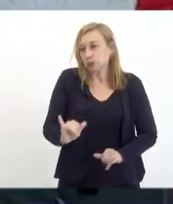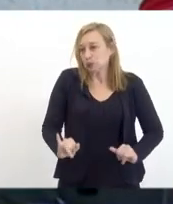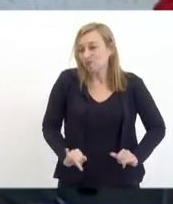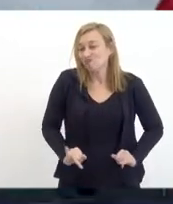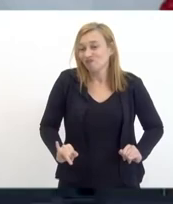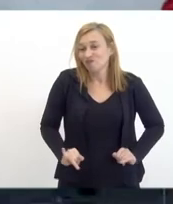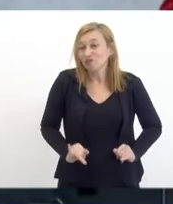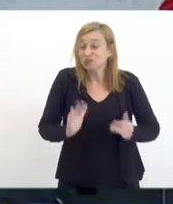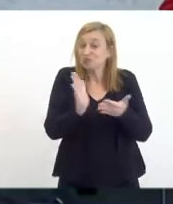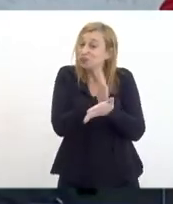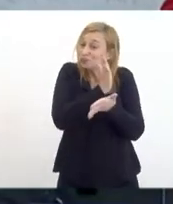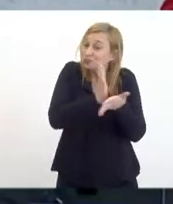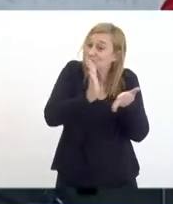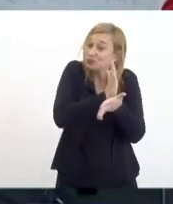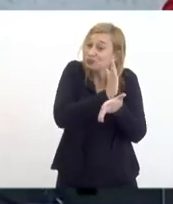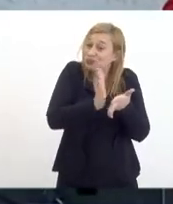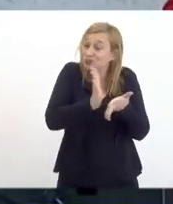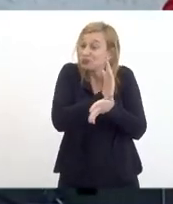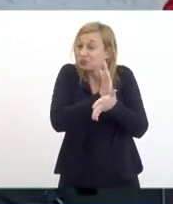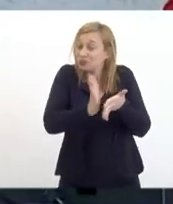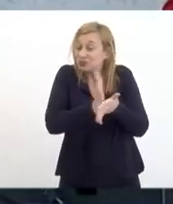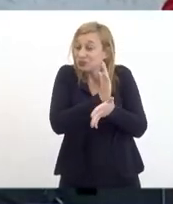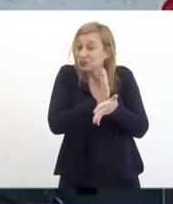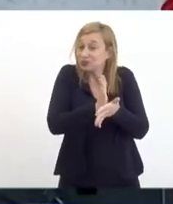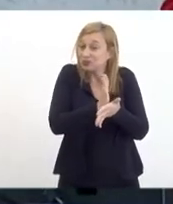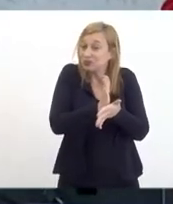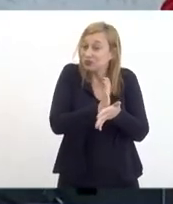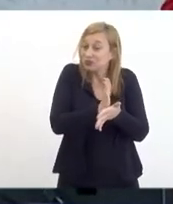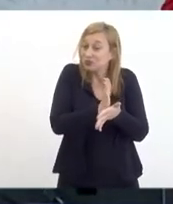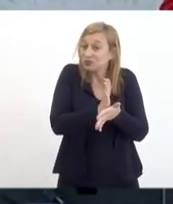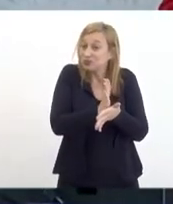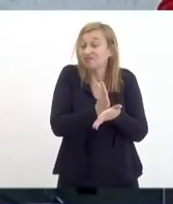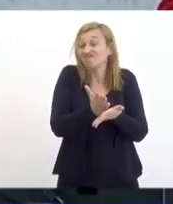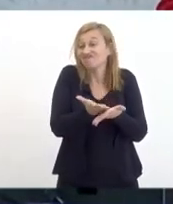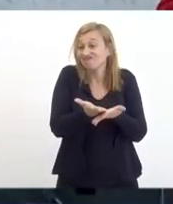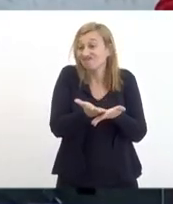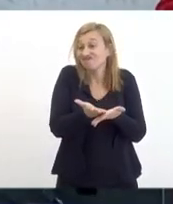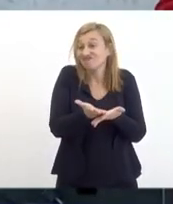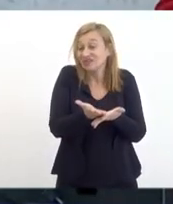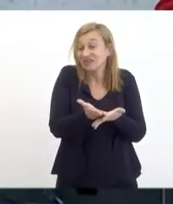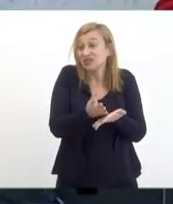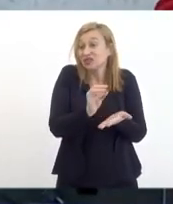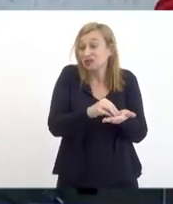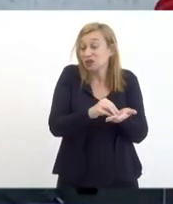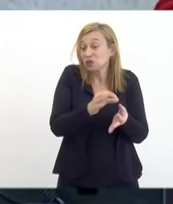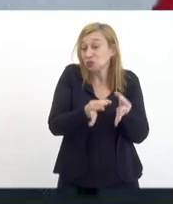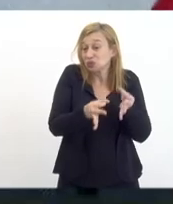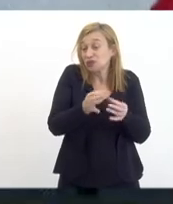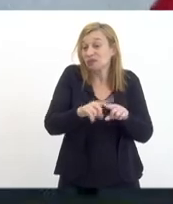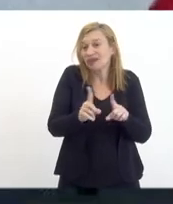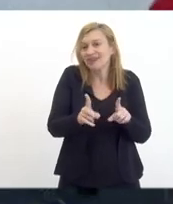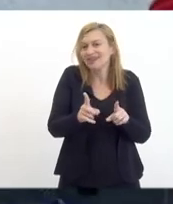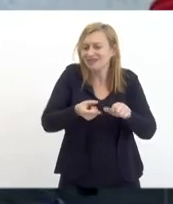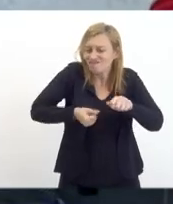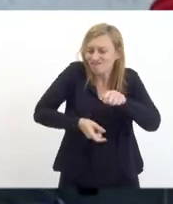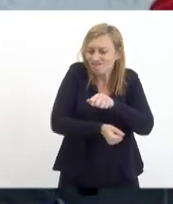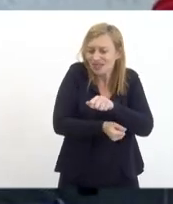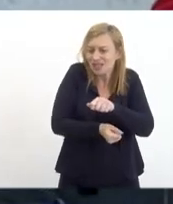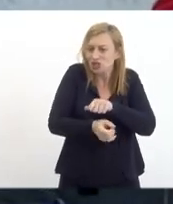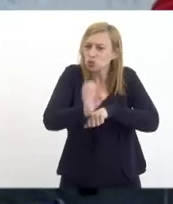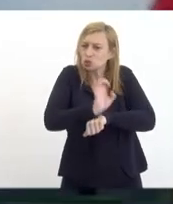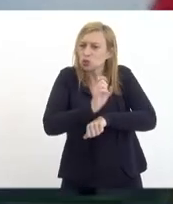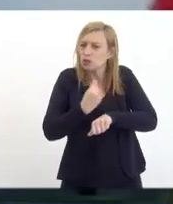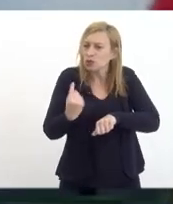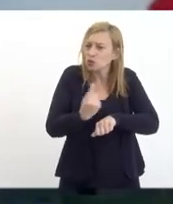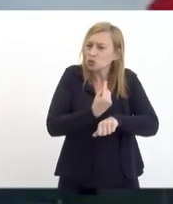algumas indiferenças mas enfim essa iniciativa do Fundo Soberano para a nossa